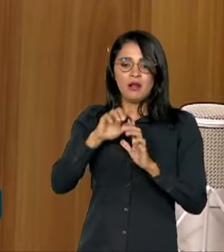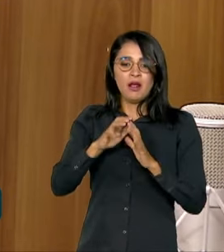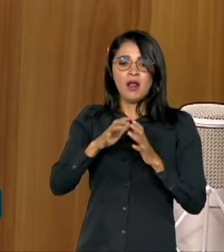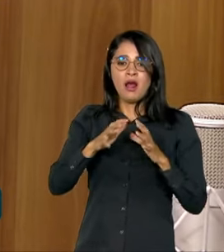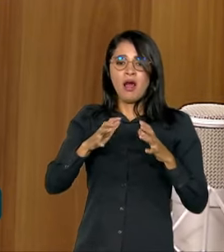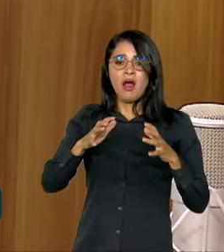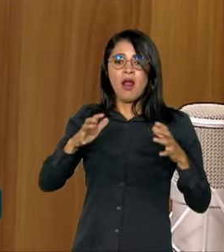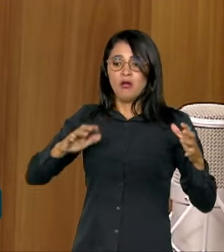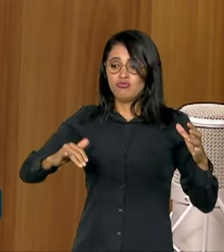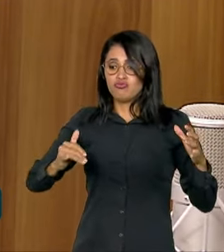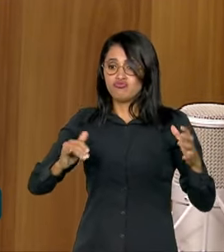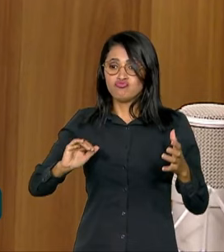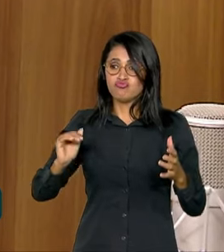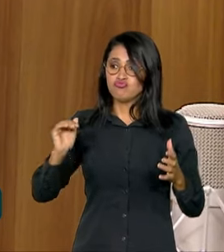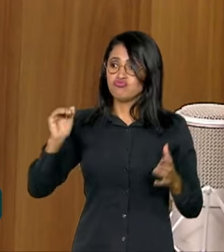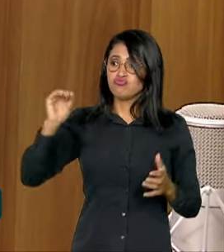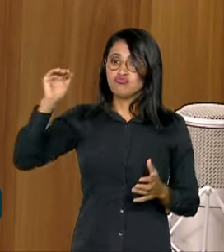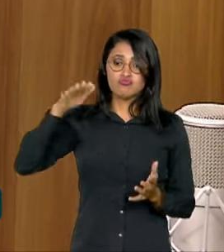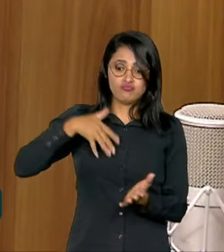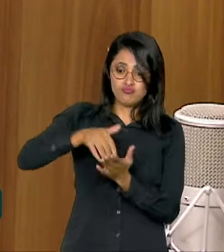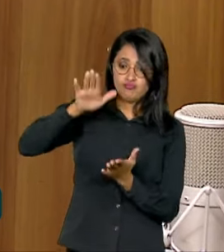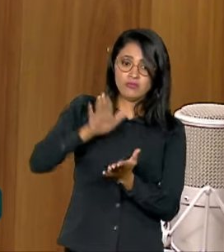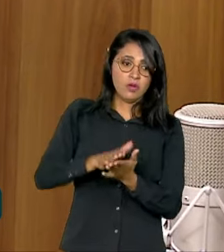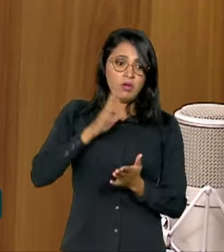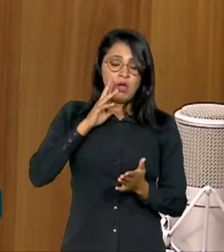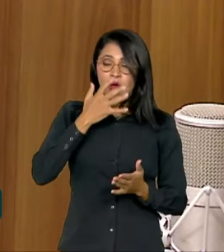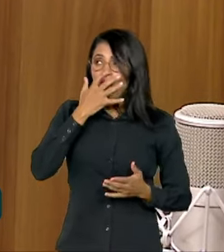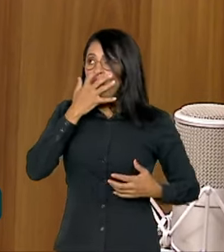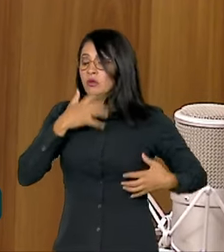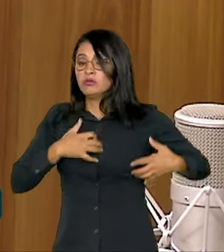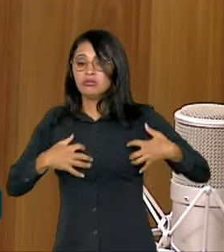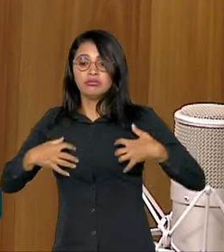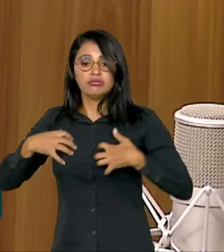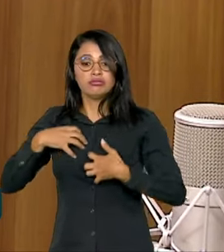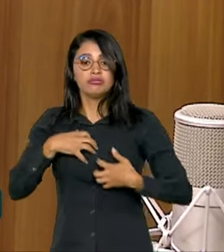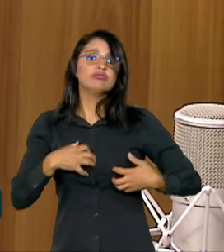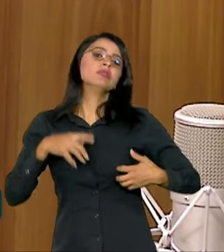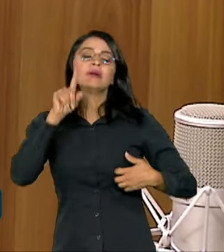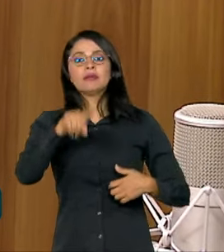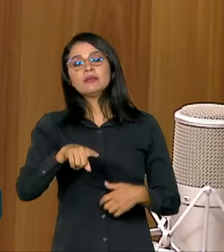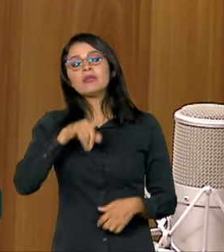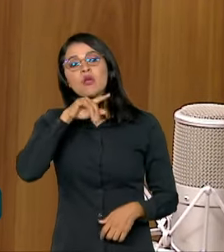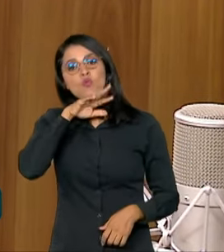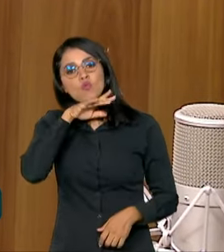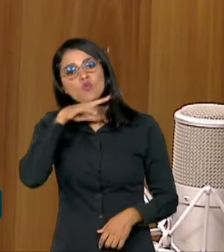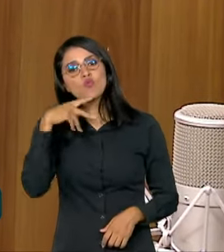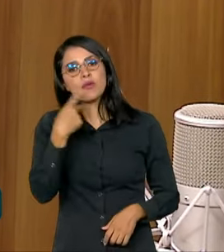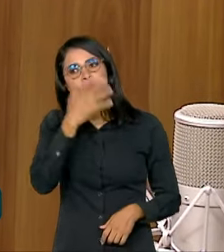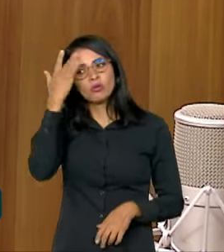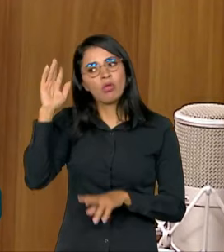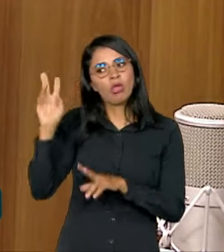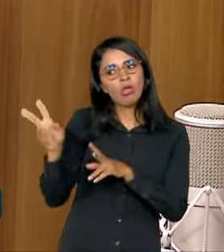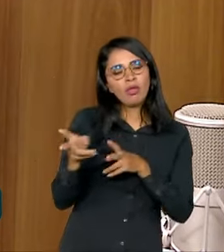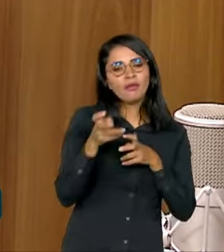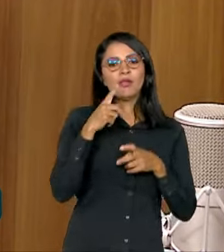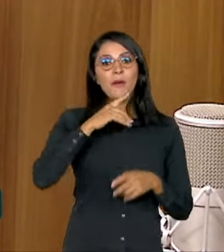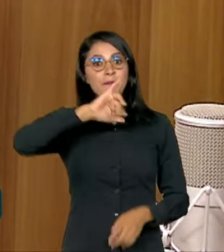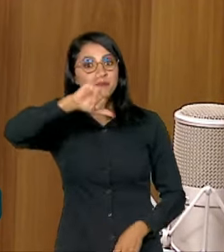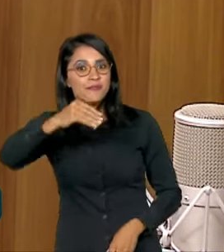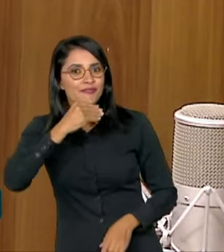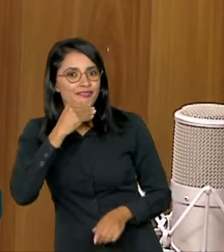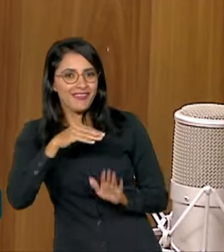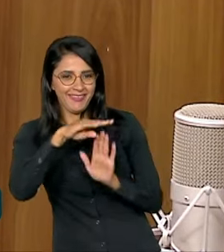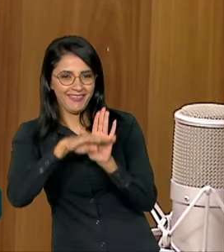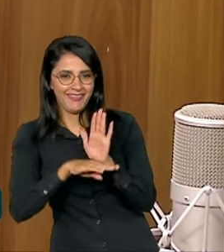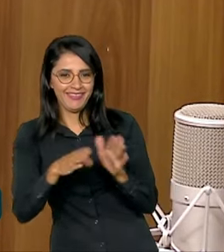neve de juros e multa, olhando aquilo, vai dando um desespero. Isso fez muito mal para as pessoas, então aproveita o Desenrola agora,